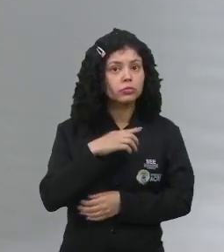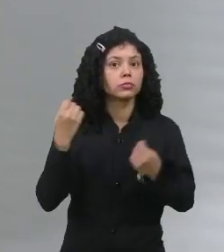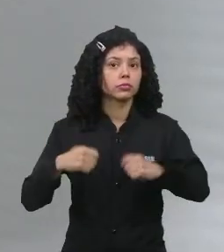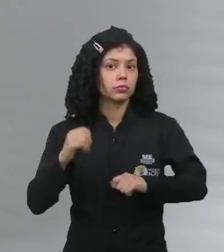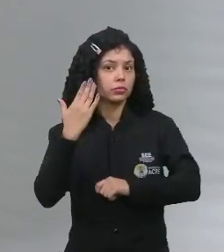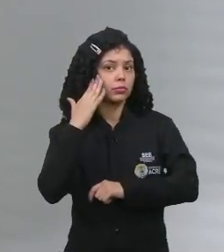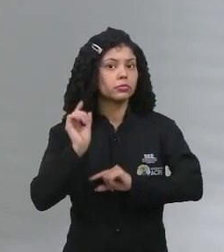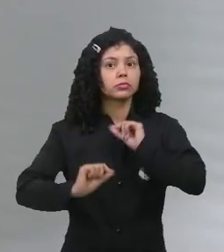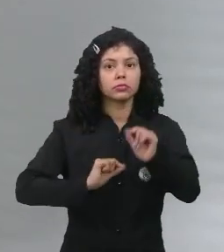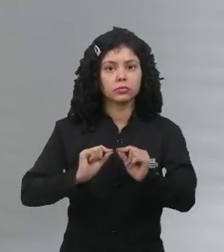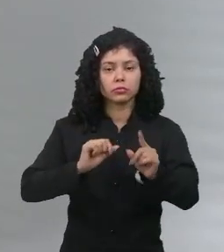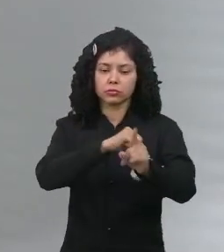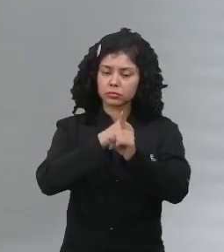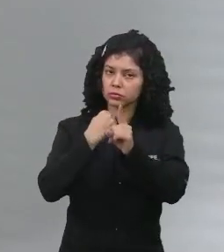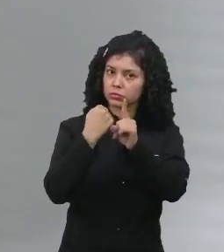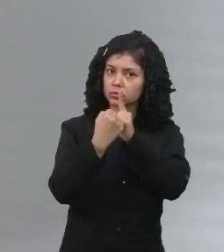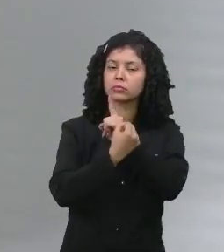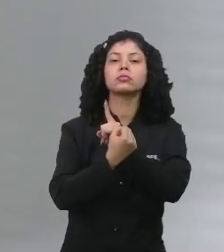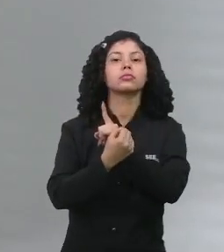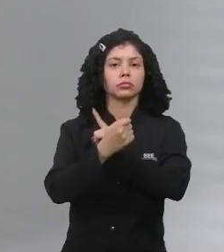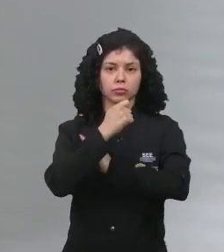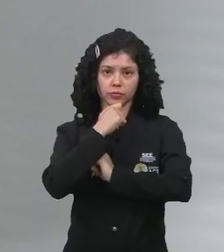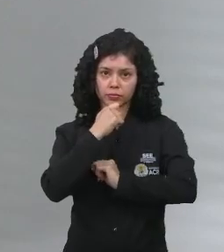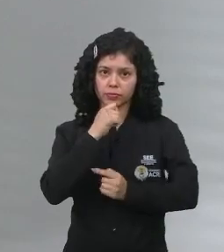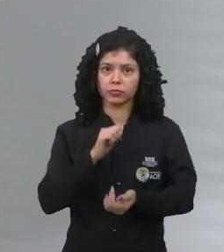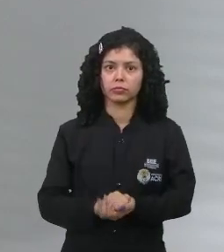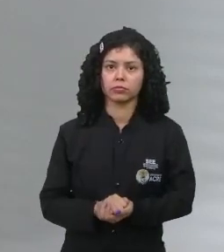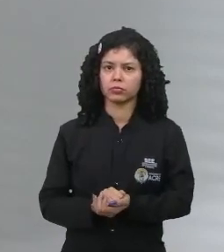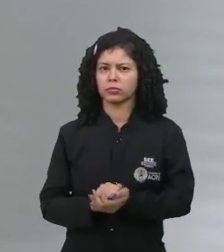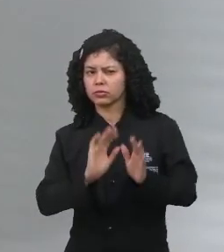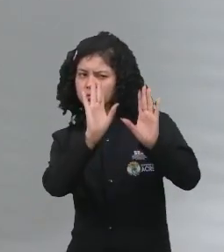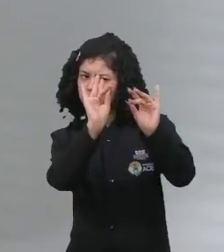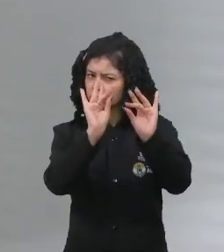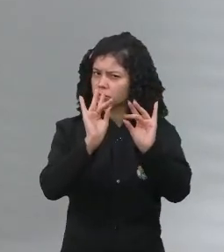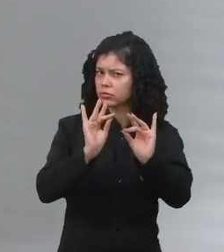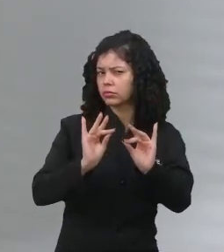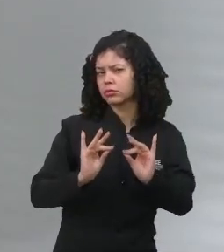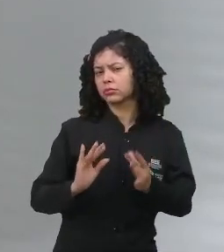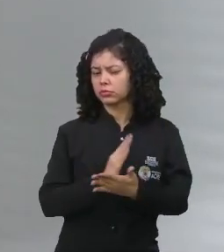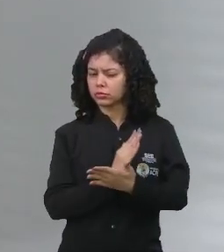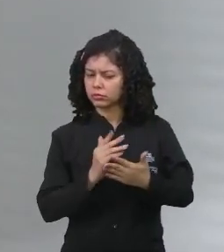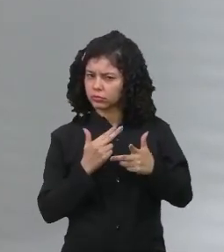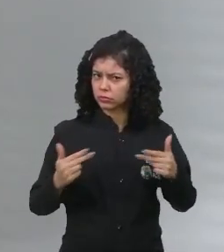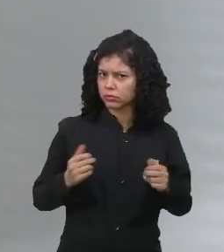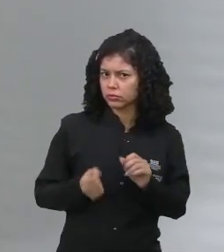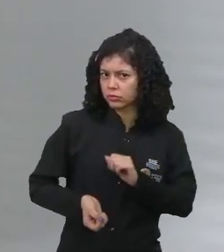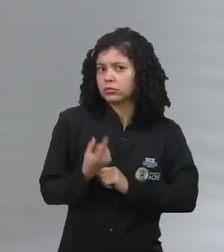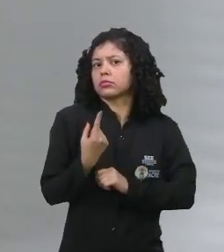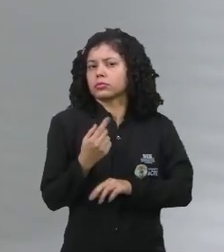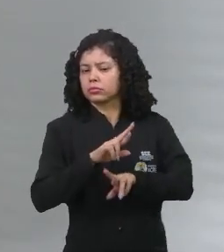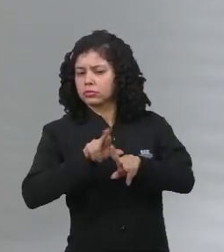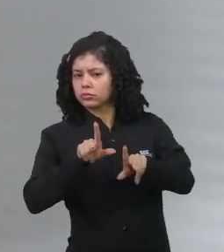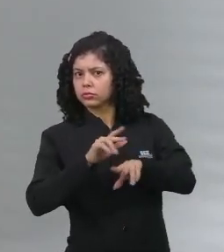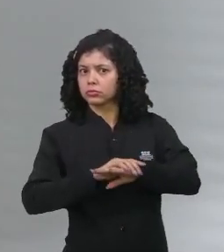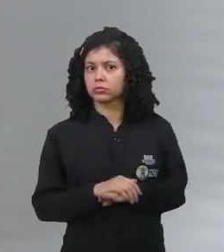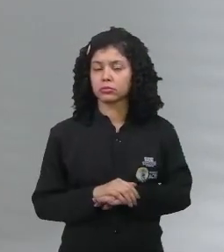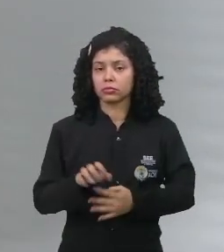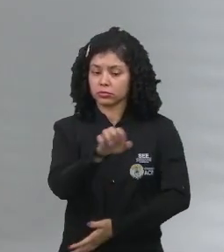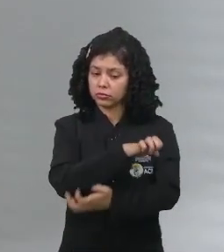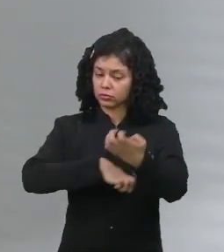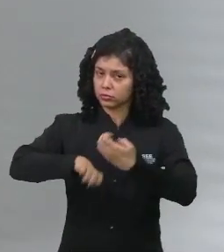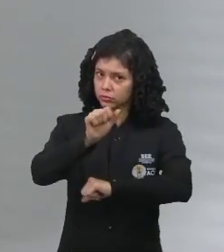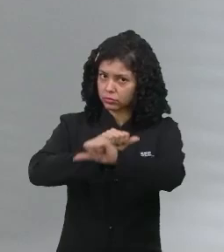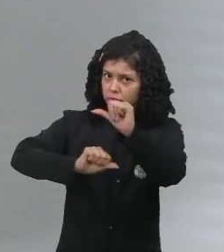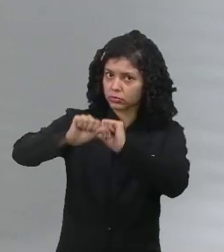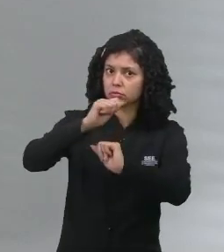que a sociedade, ela é dinâmica. Então, a revolução, esse tipo de